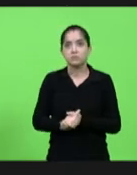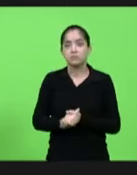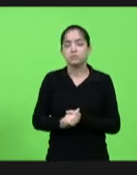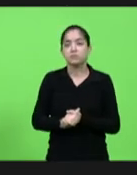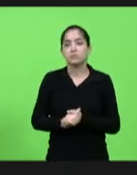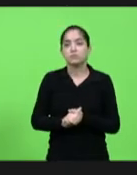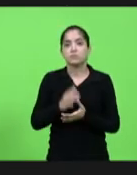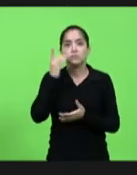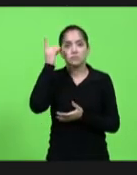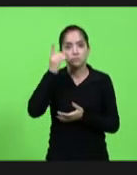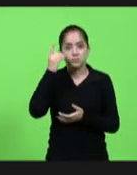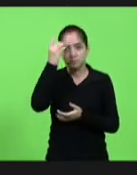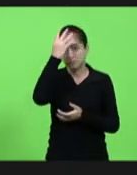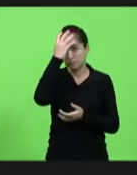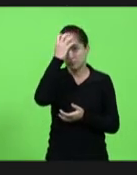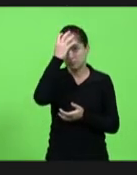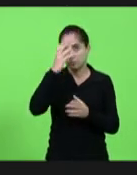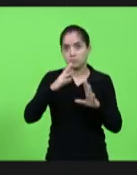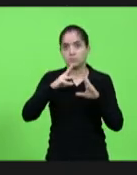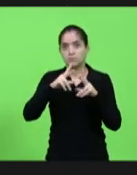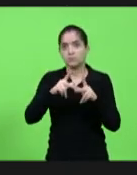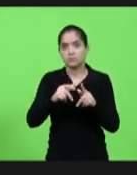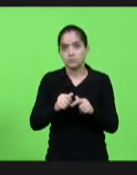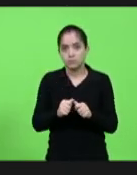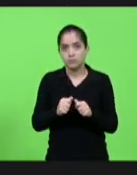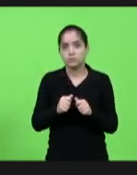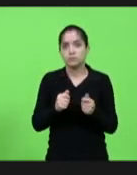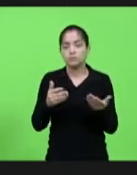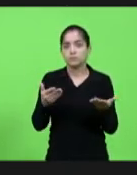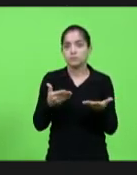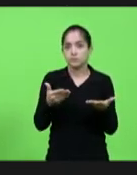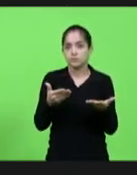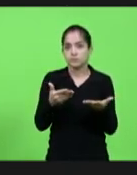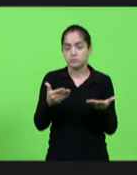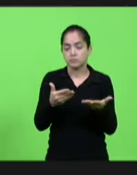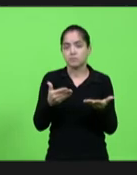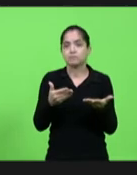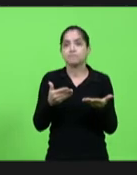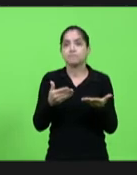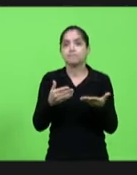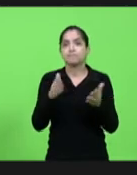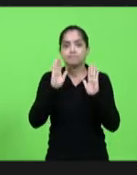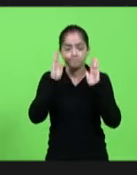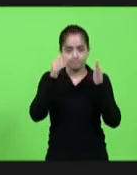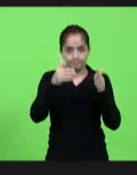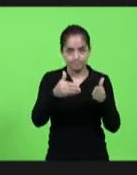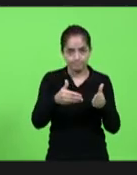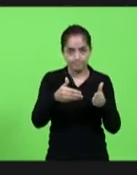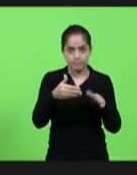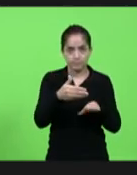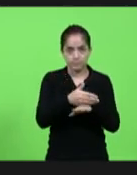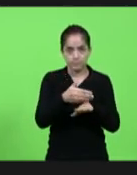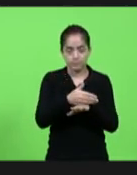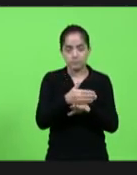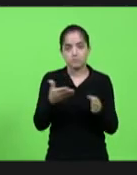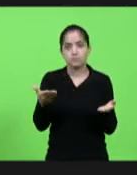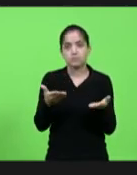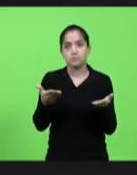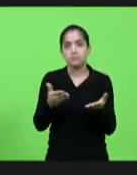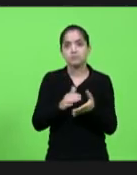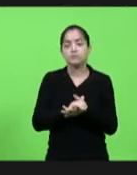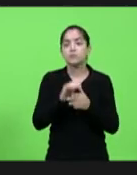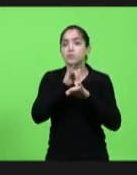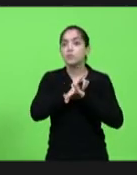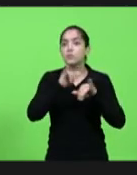deputado Ismael e todos os demais deputados que fazem parte desse fórum. Deputada, uma notícia que tinha